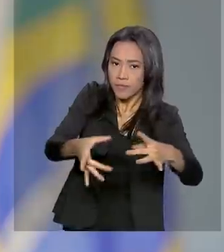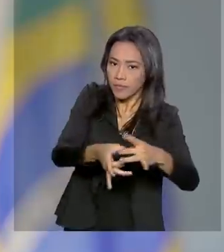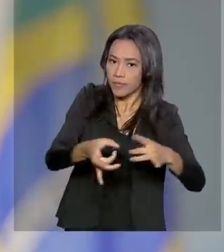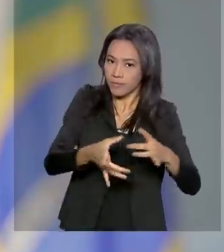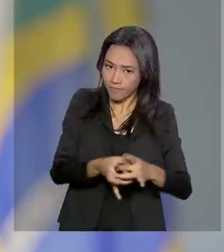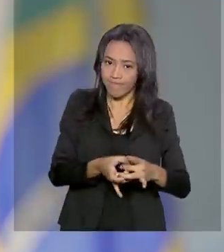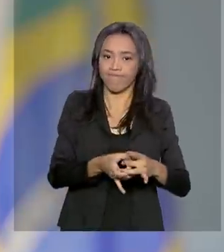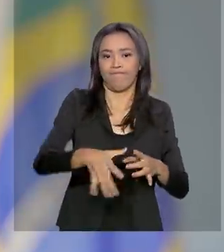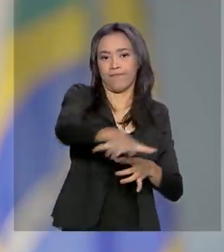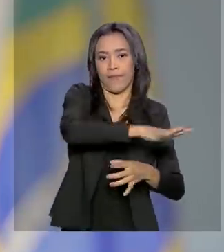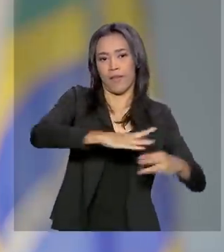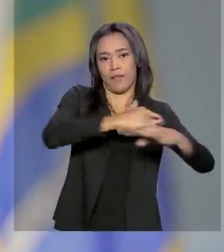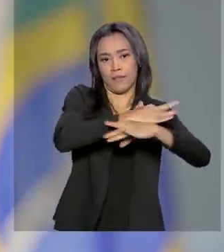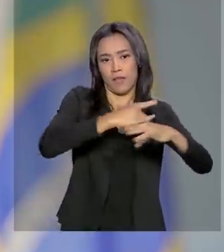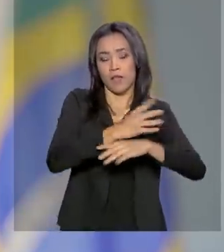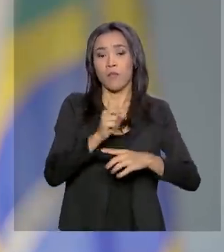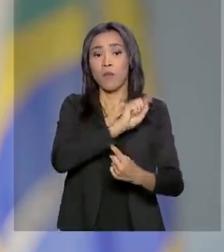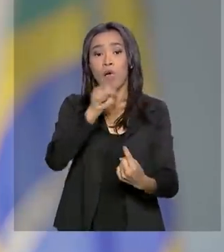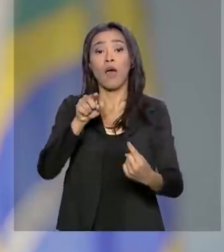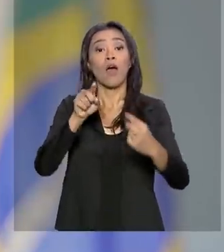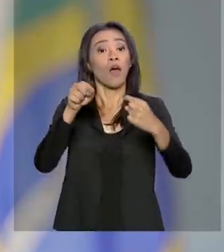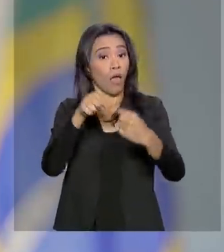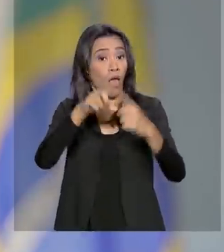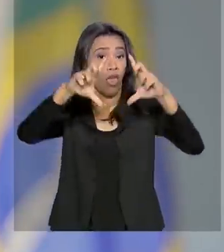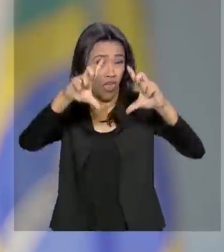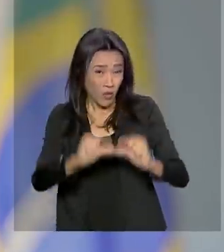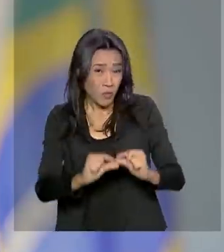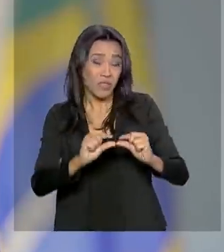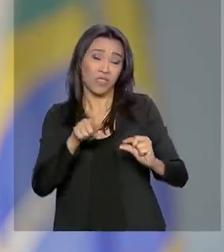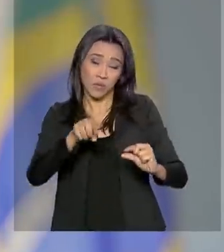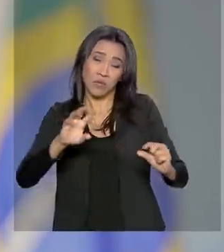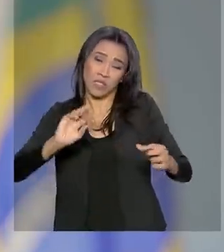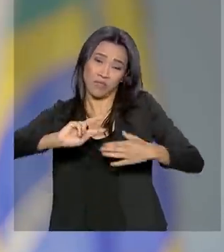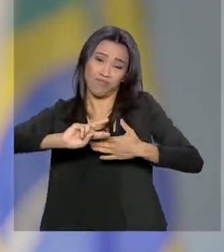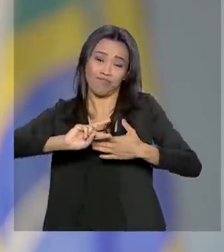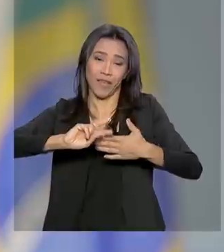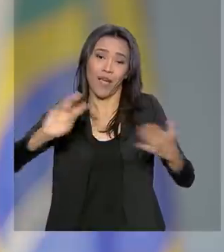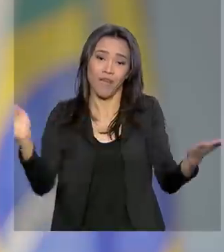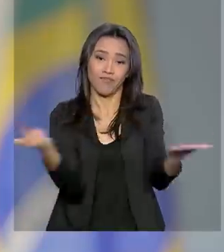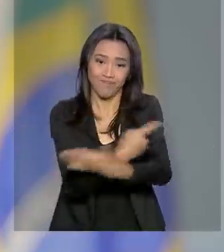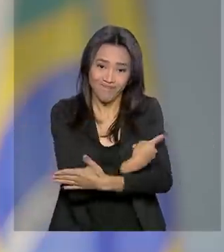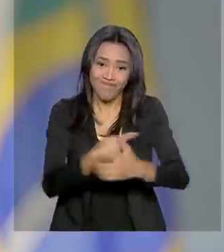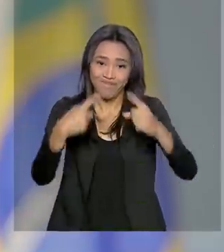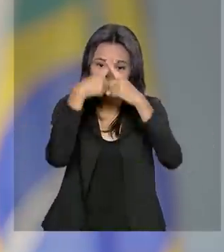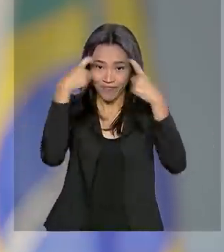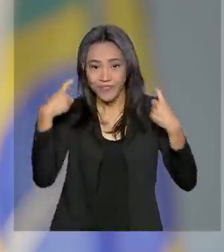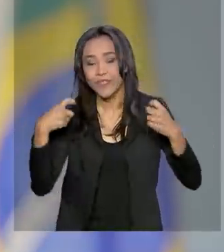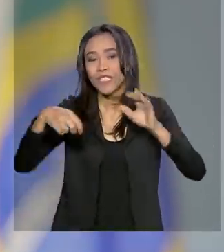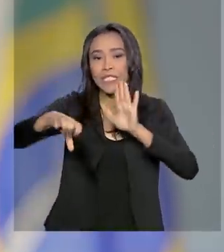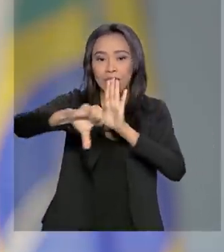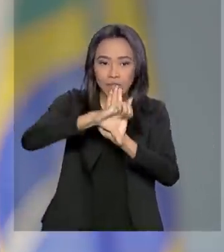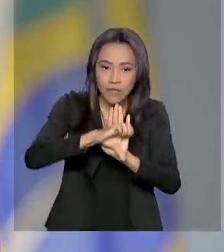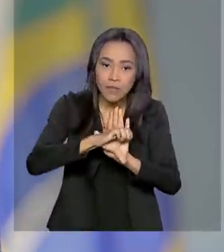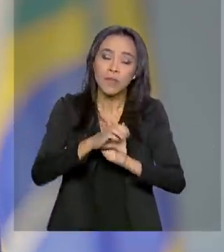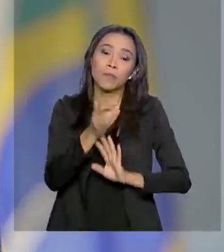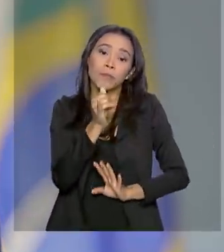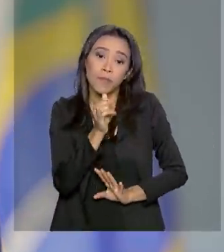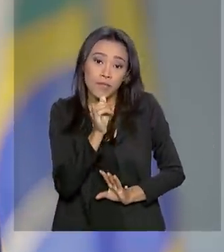tentar também diminuir as causas que muitas vezes fomentam essa criminalidade levada. Por exemplo, uma